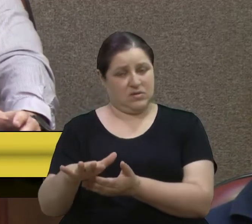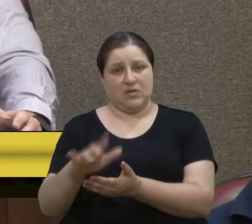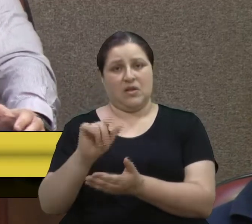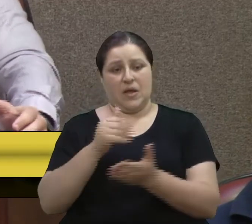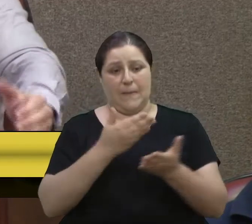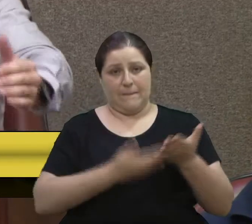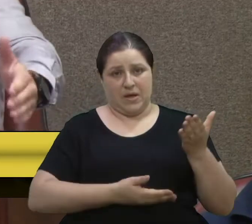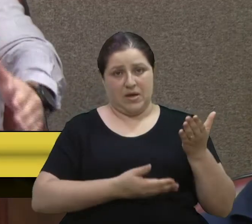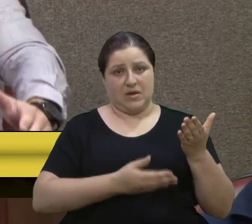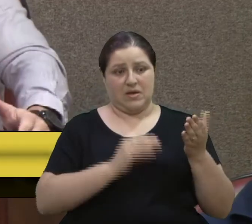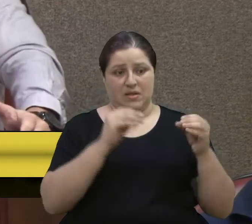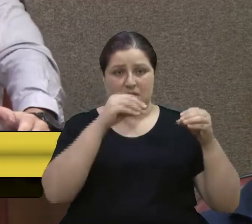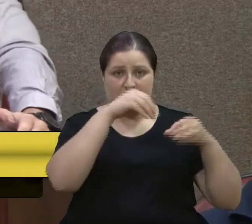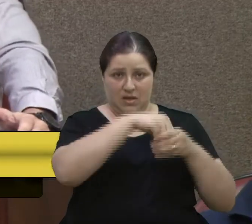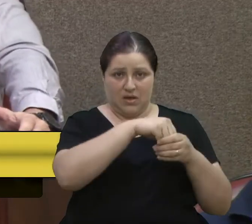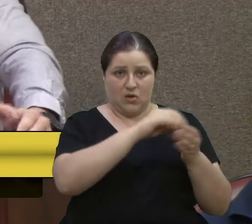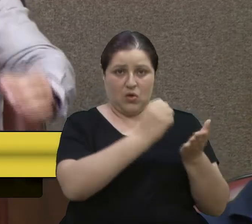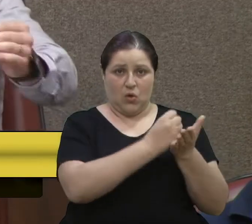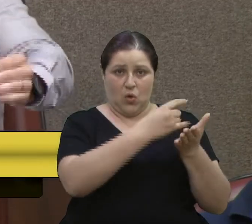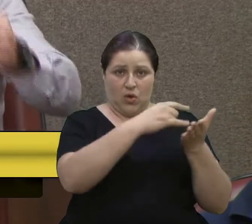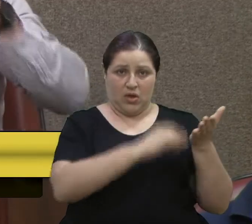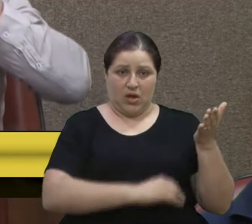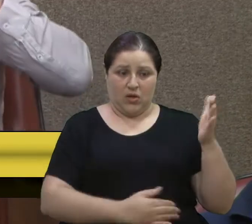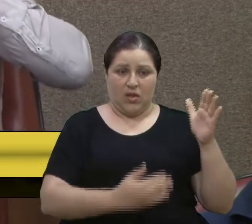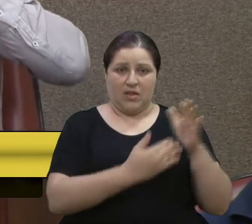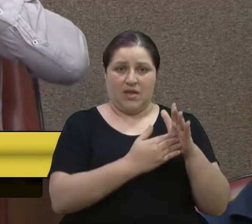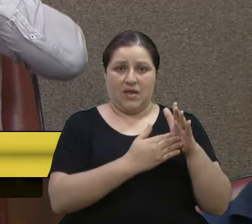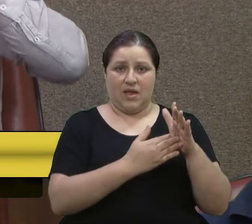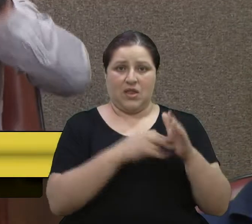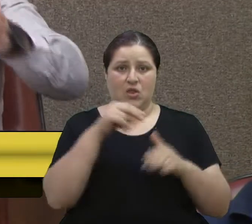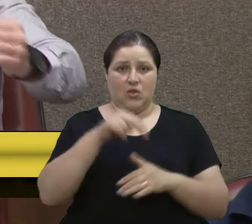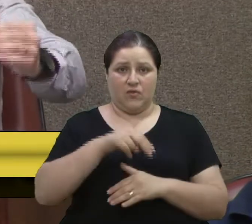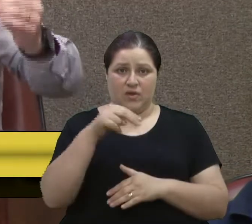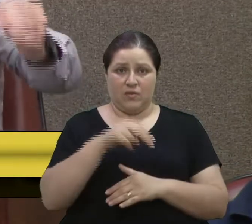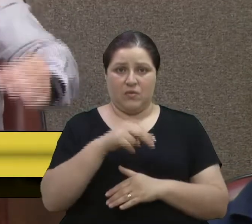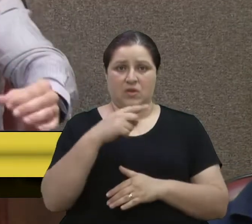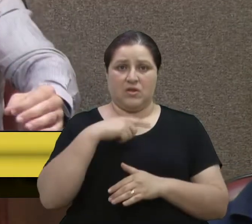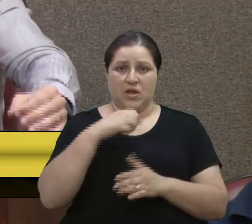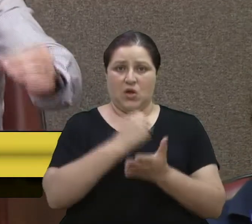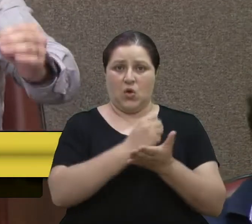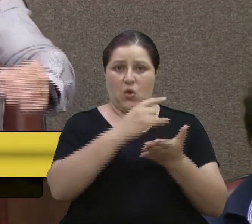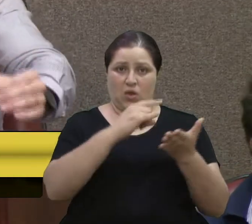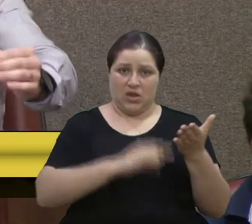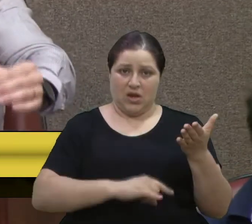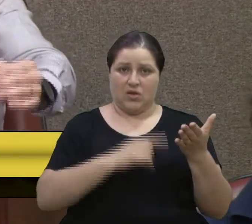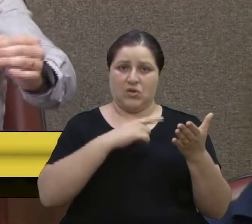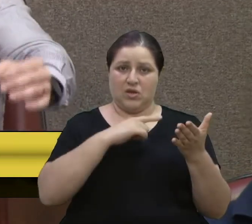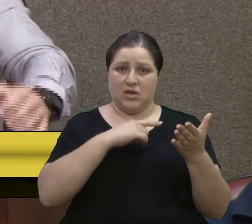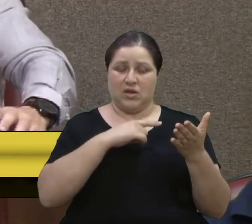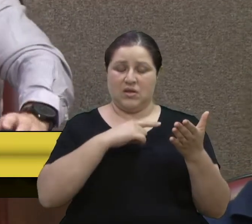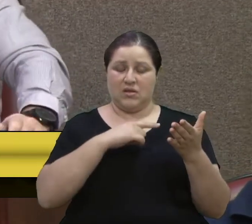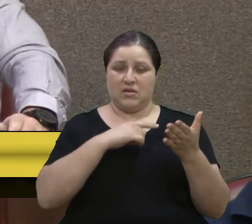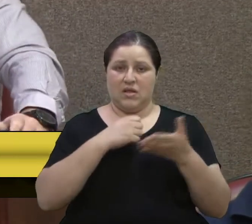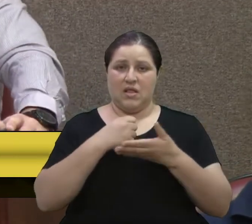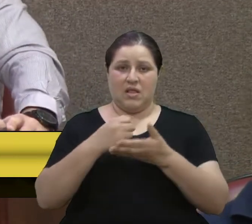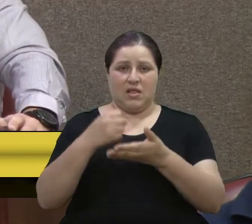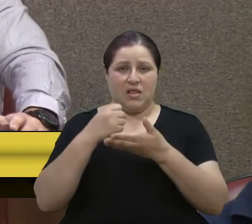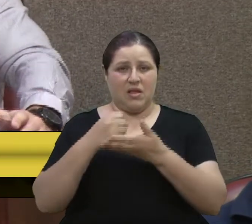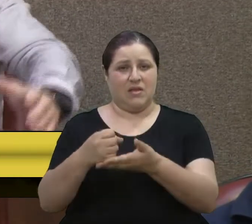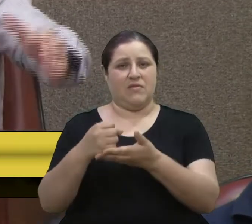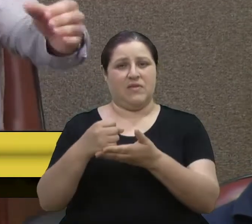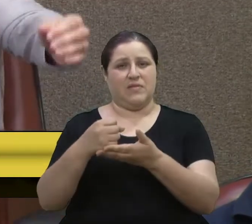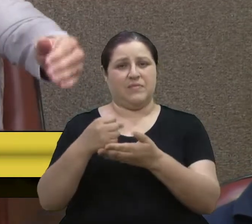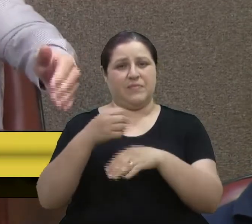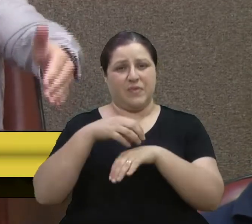contrato, que até novembro a empresa, o contrato, ele previa um transporte de 2,9 milhões de passageiros.